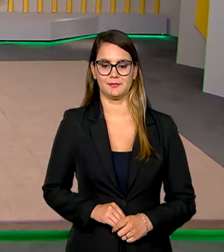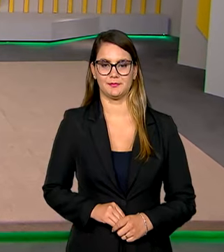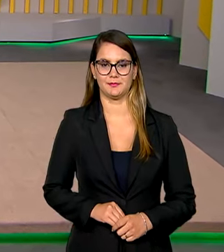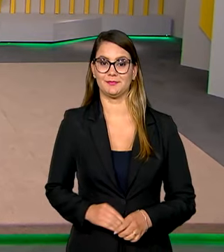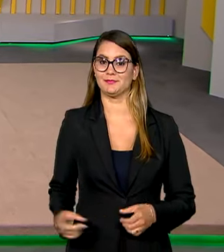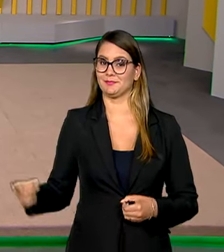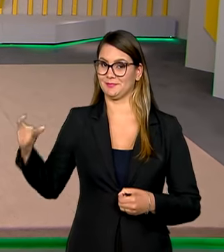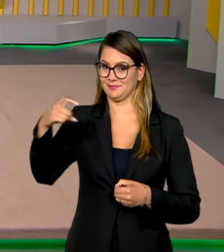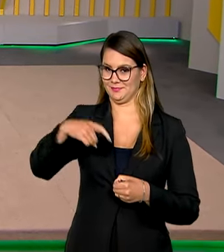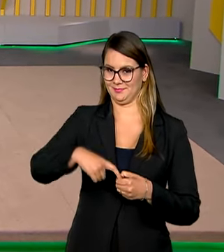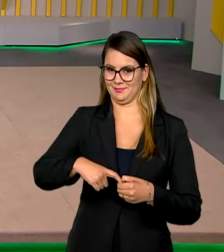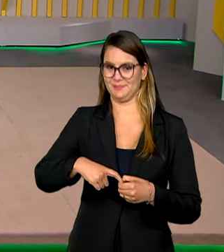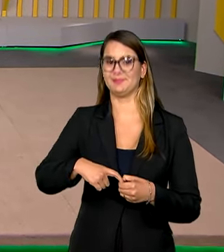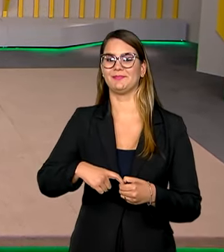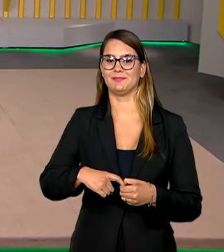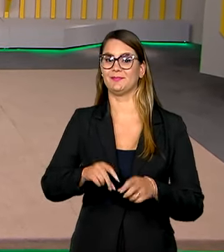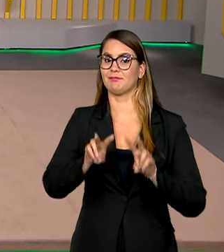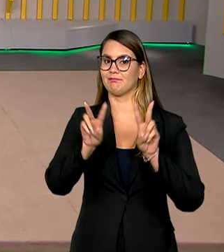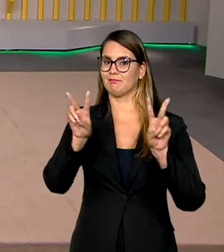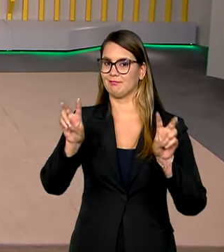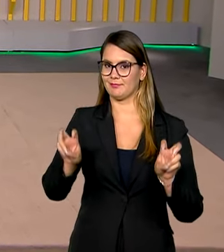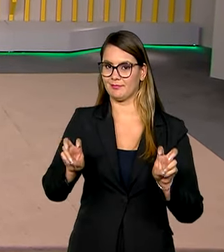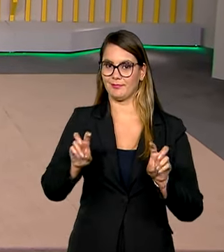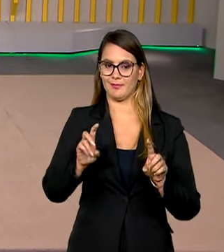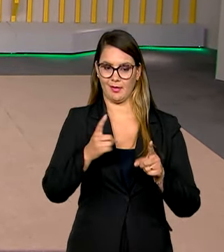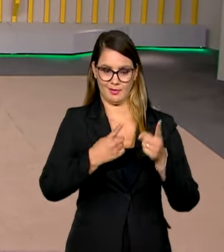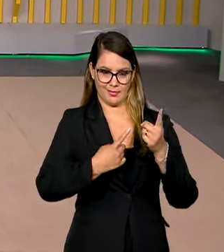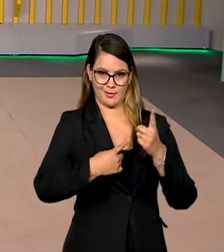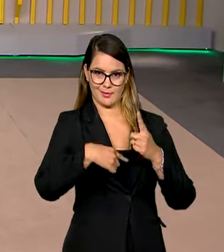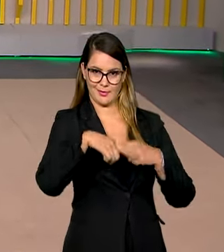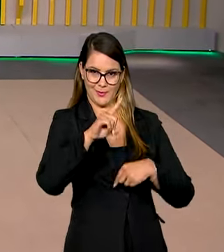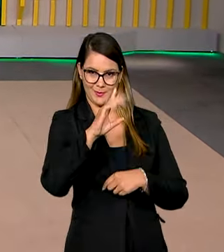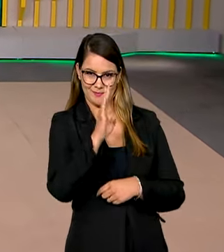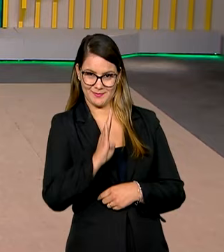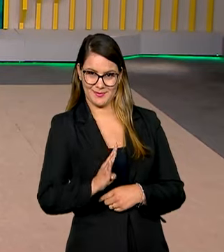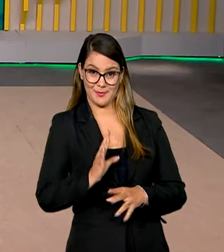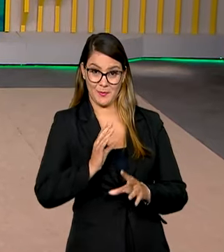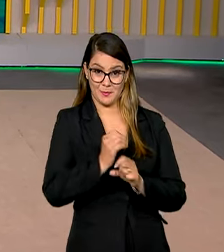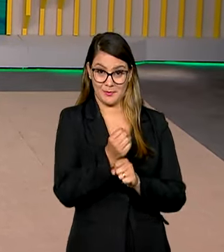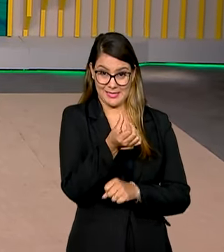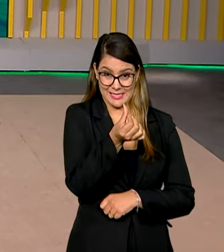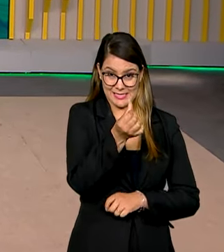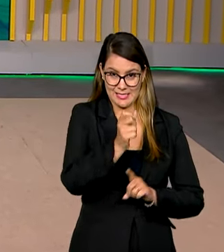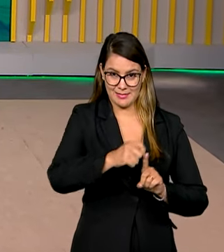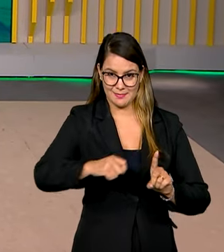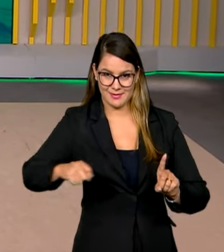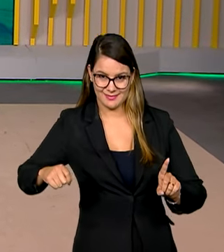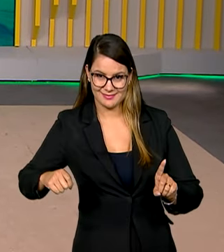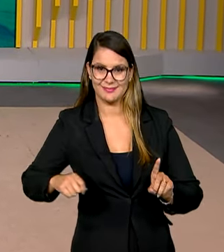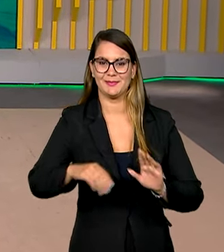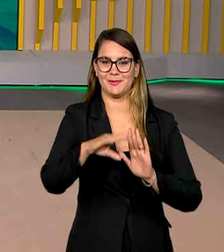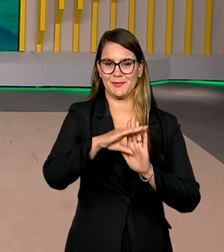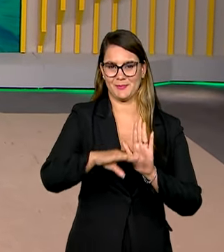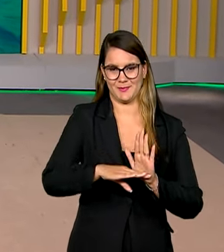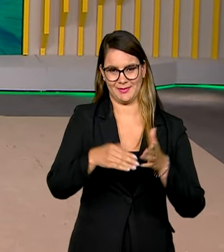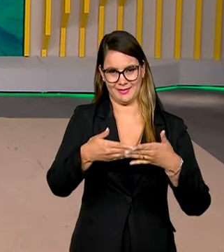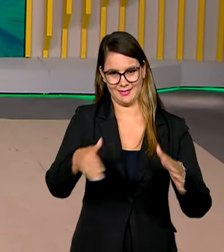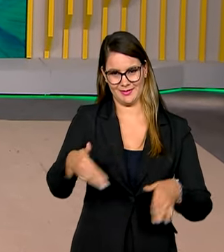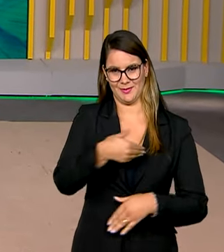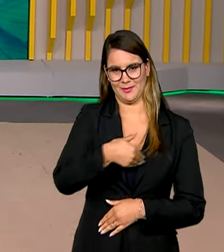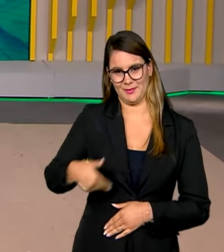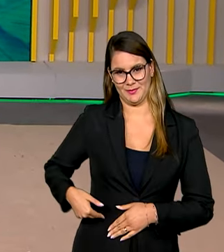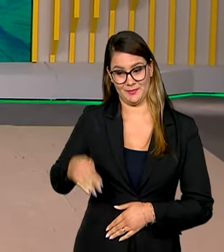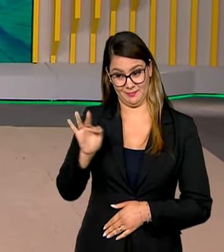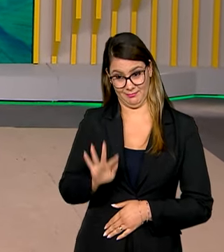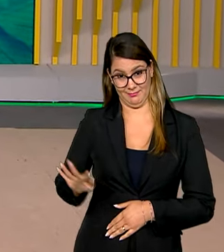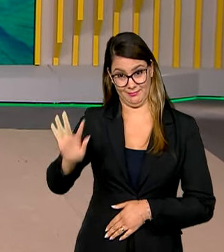Já estamos de volta e vamos tratar do Desenrola Brasil, que completou seis meses. O programa foi lançado pelo governo federal